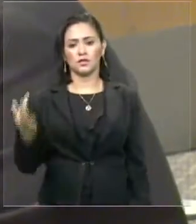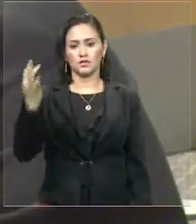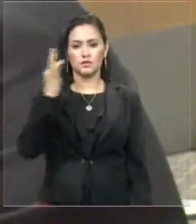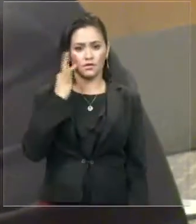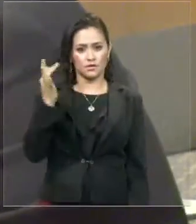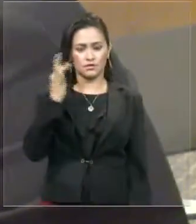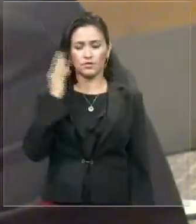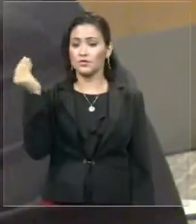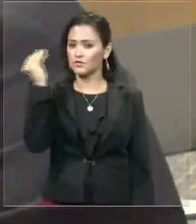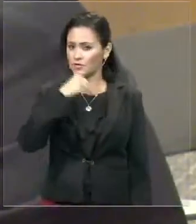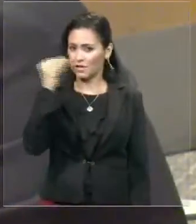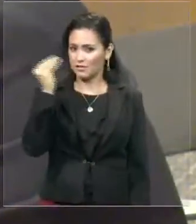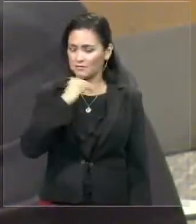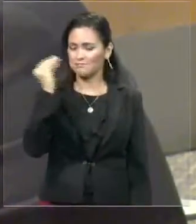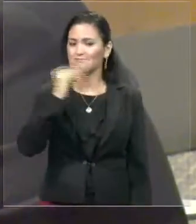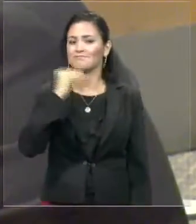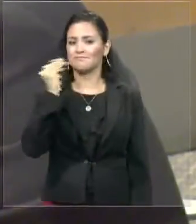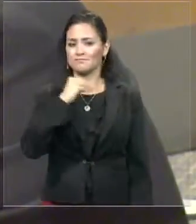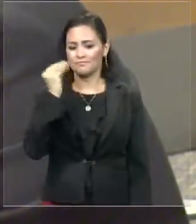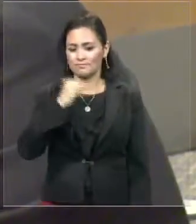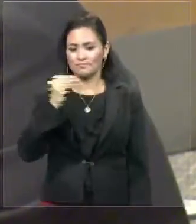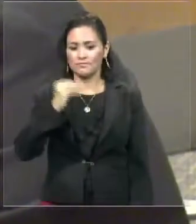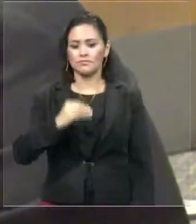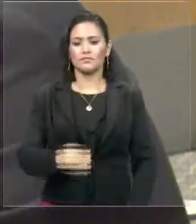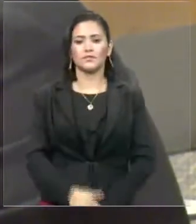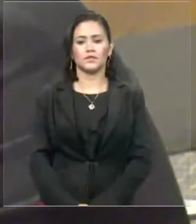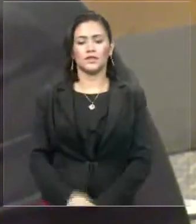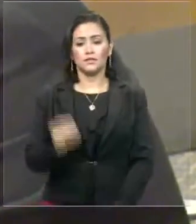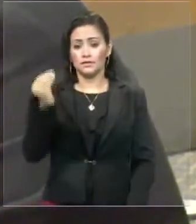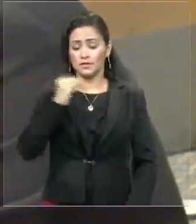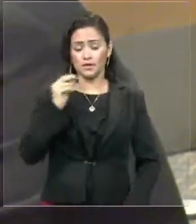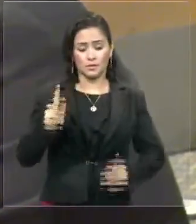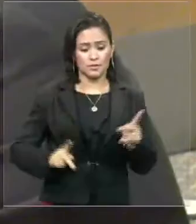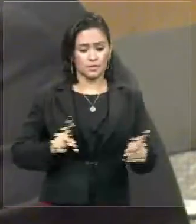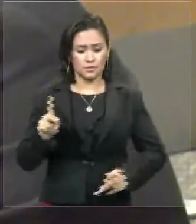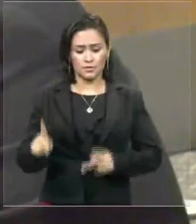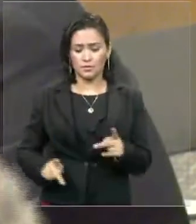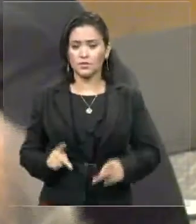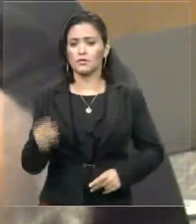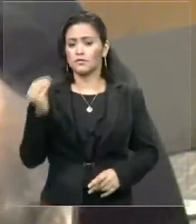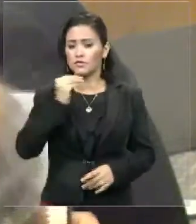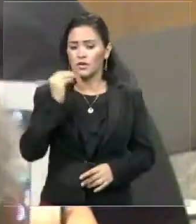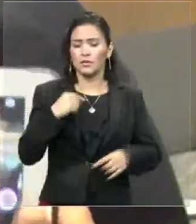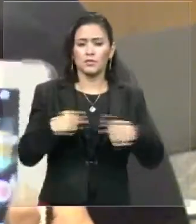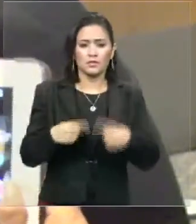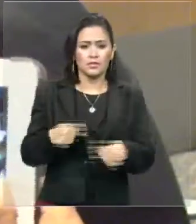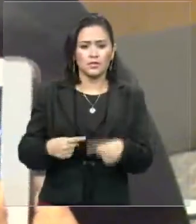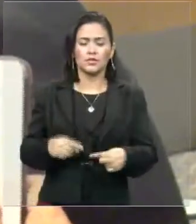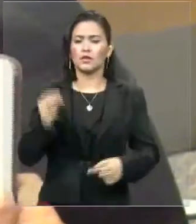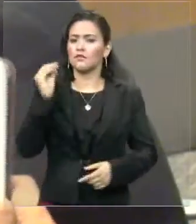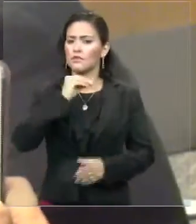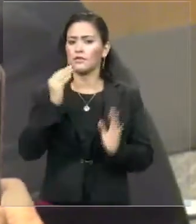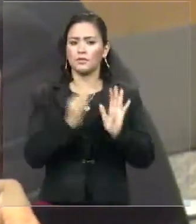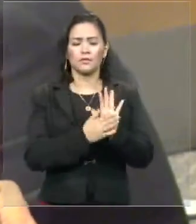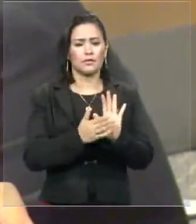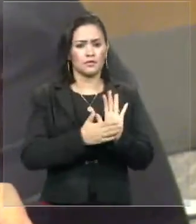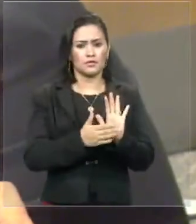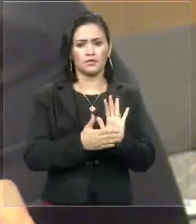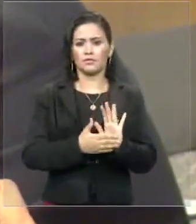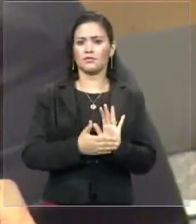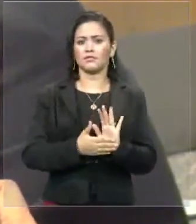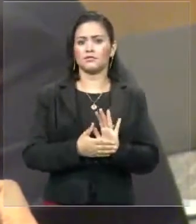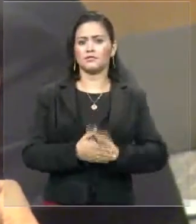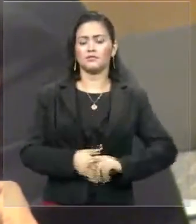Governo fraco politicamente. Governo fraco popularmente. E eu vou fazer um discurso na próxima